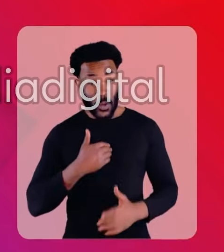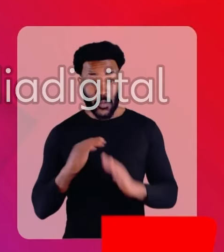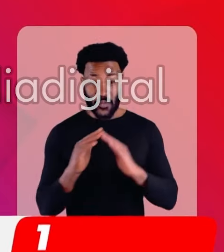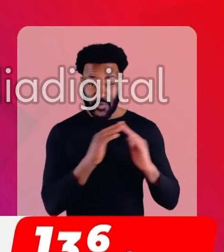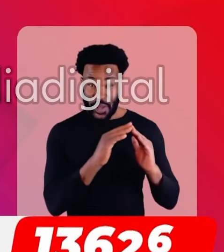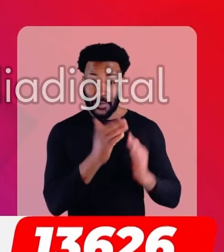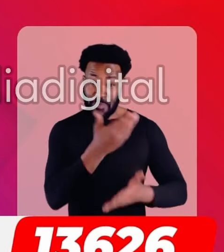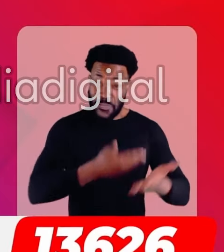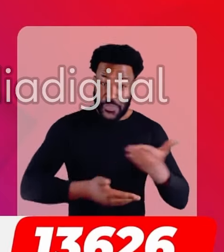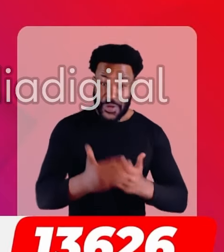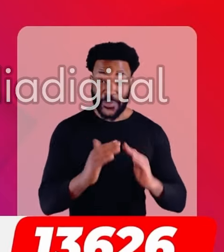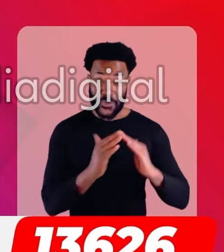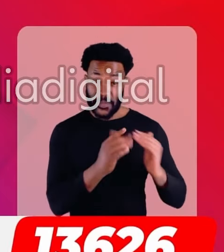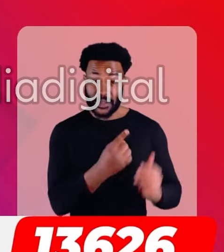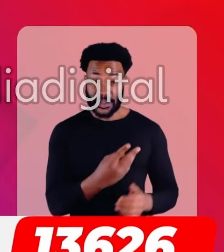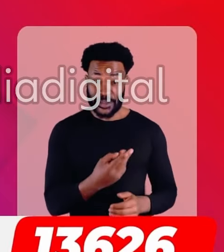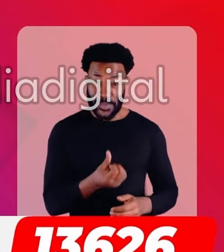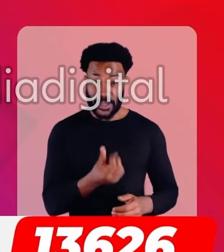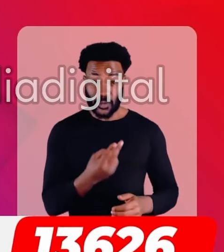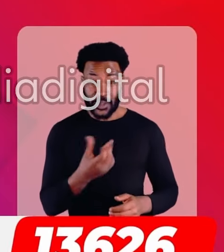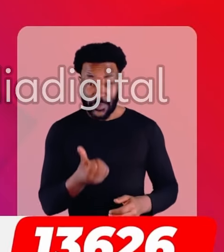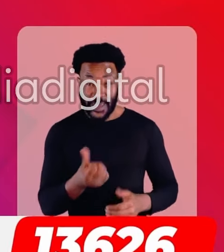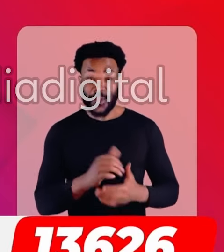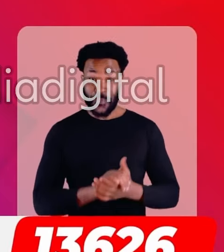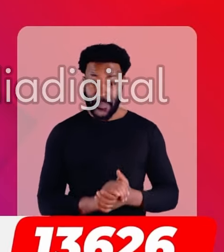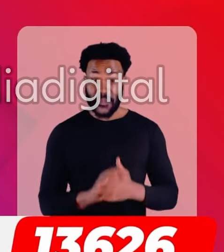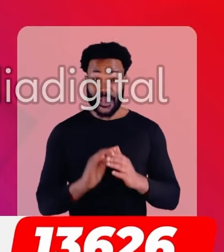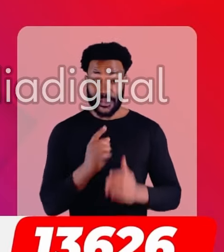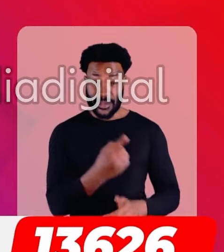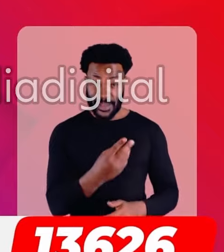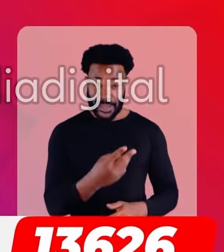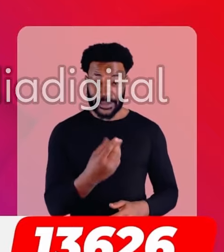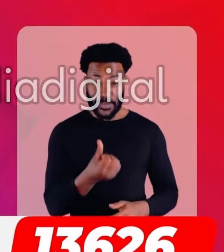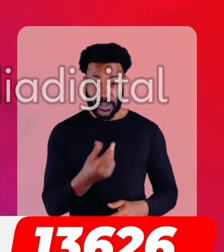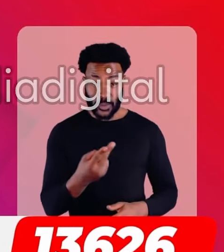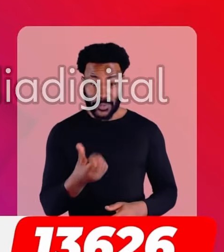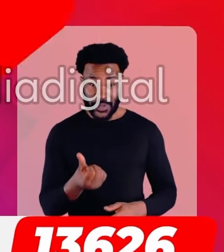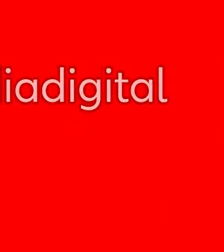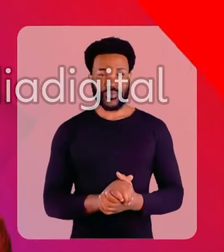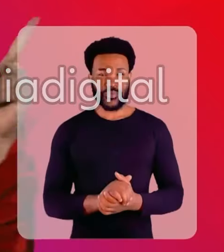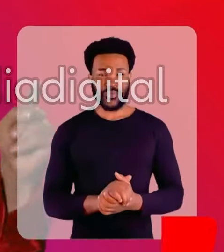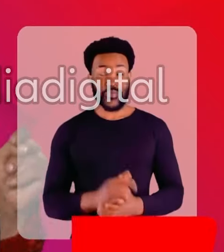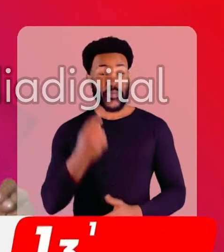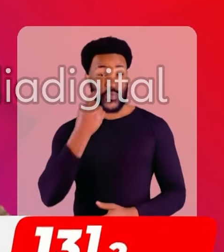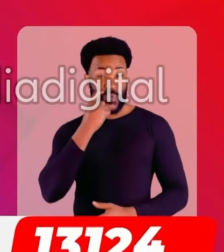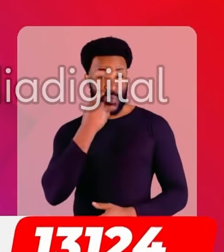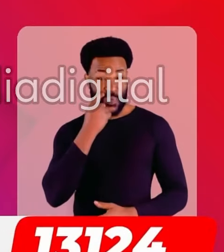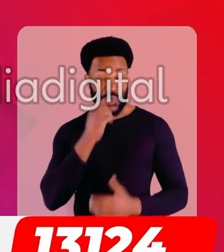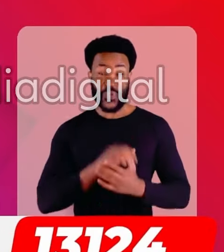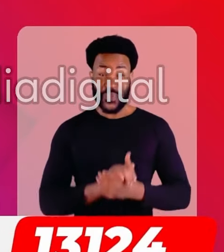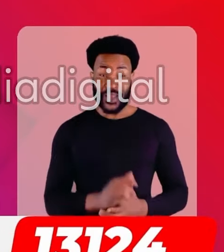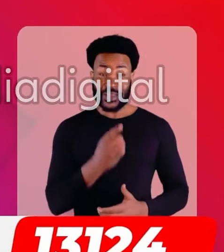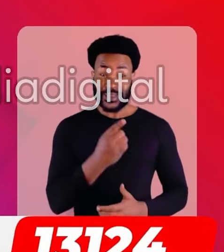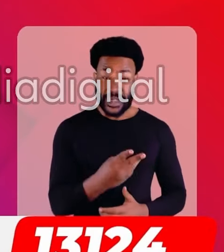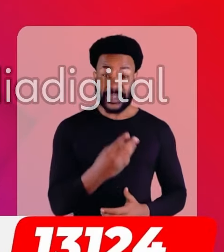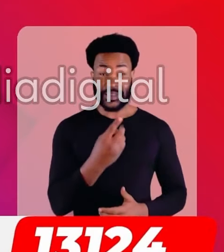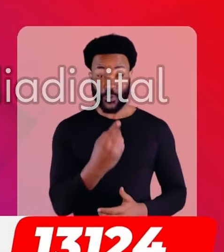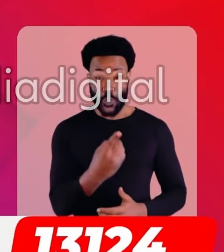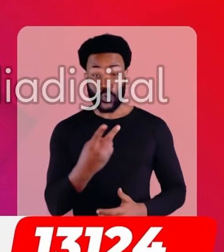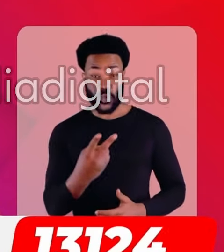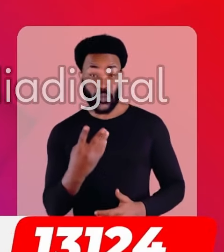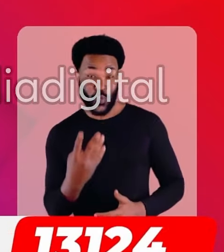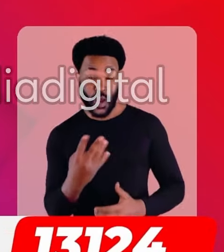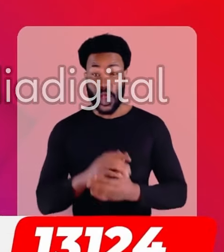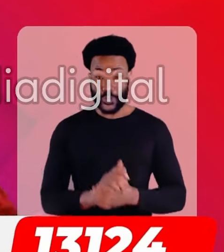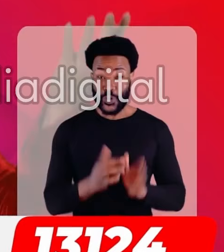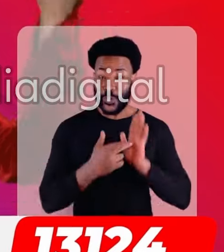Macarrão da favela, 13666. De quebrada pra quebrada, macarrão, 13666. Salete Campari, 13124.